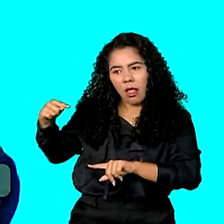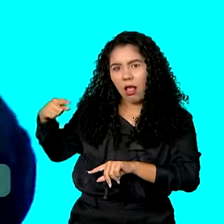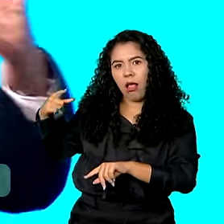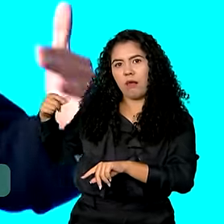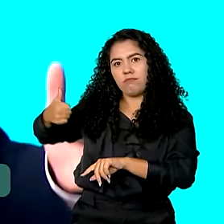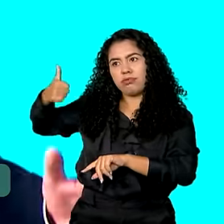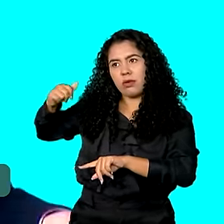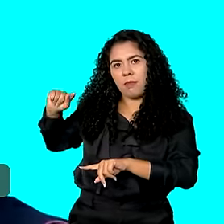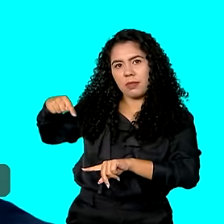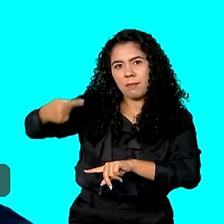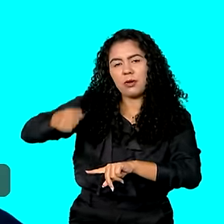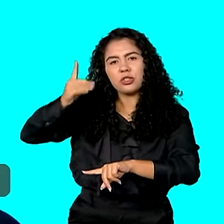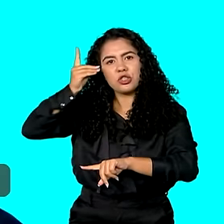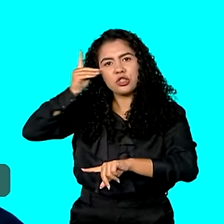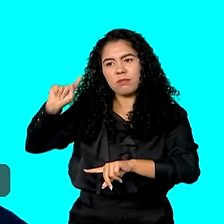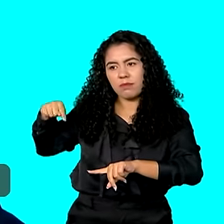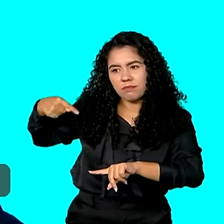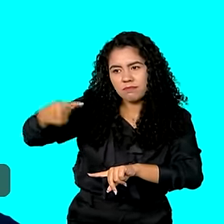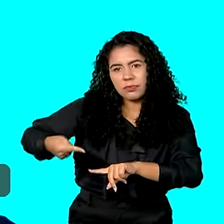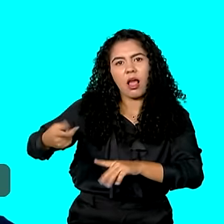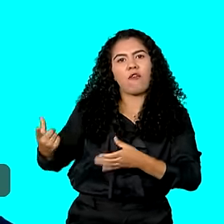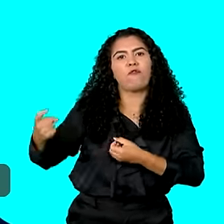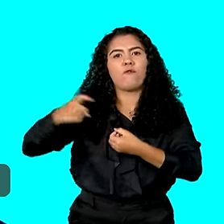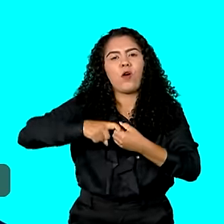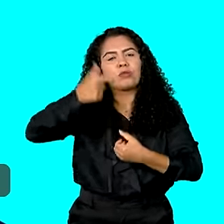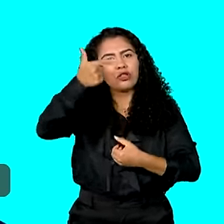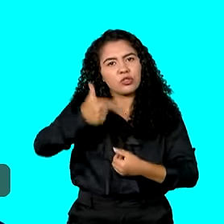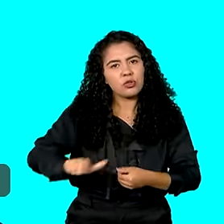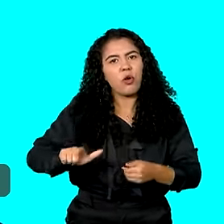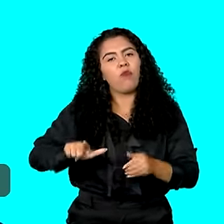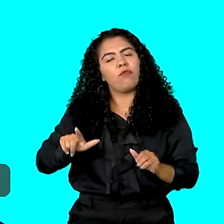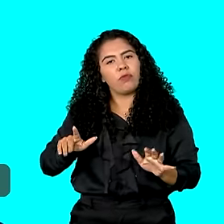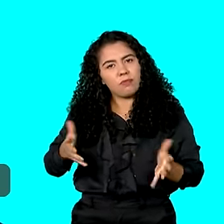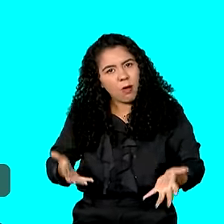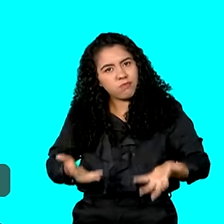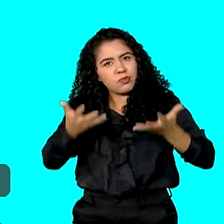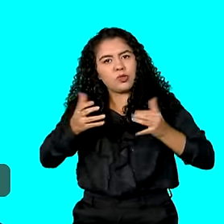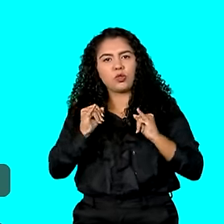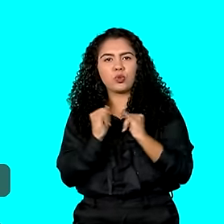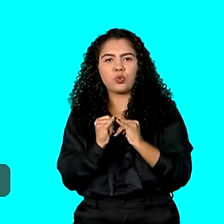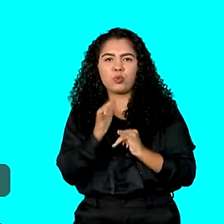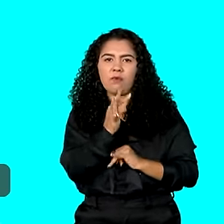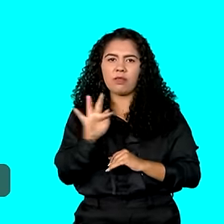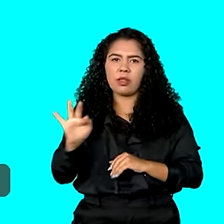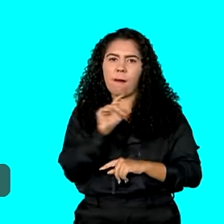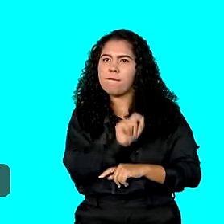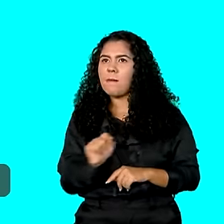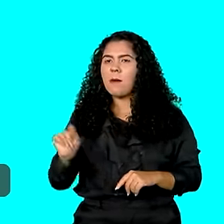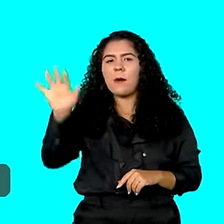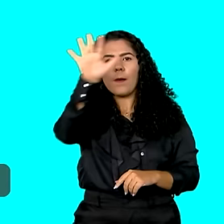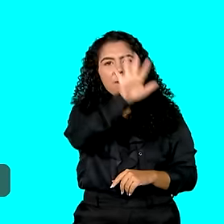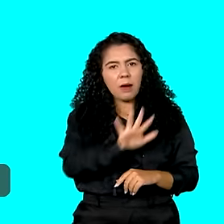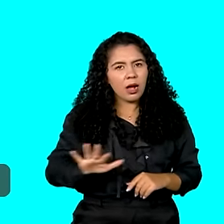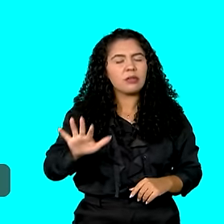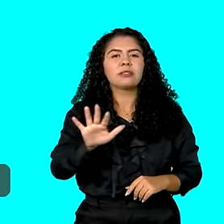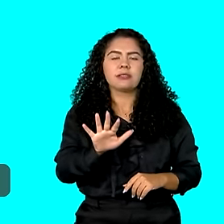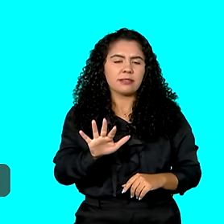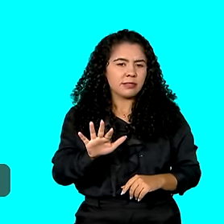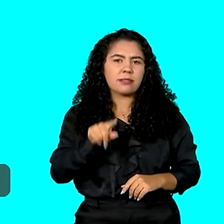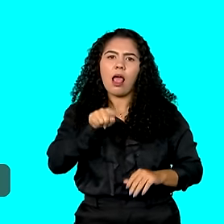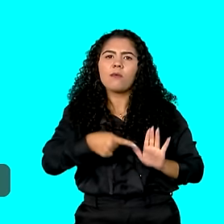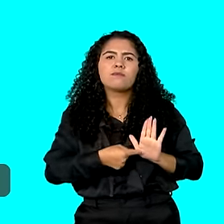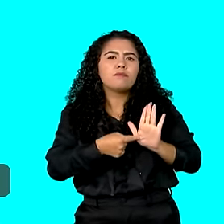retomando esse papel e esse protagonismo dos institutos federais no Brasil inteiro. Vocês estão demonstrando aqui. Essa é uma